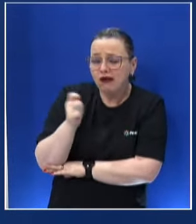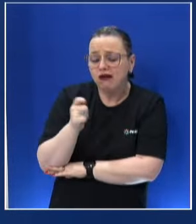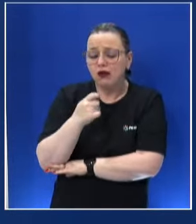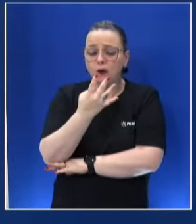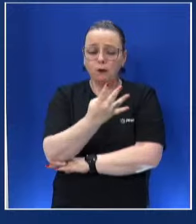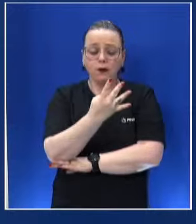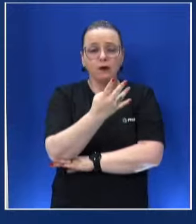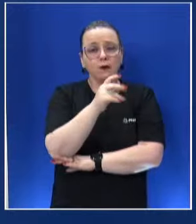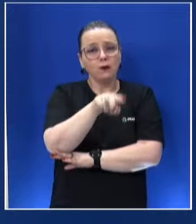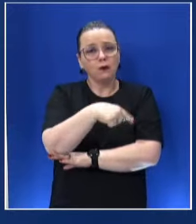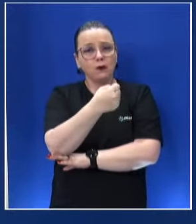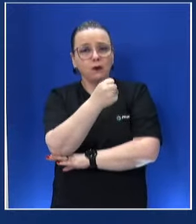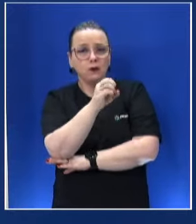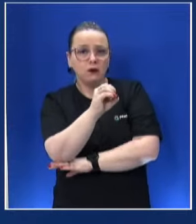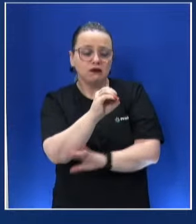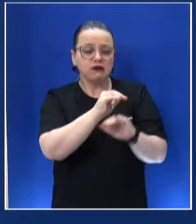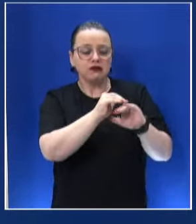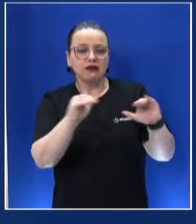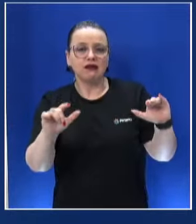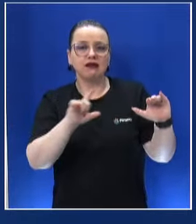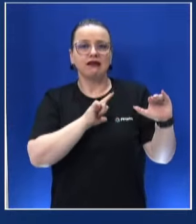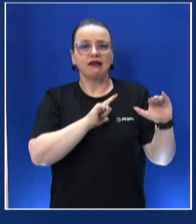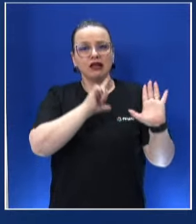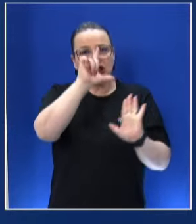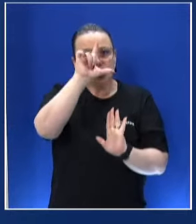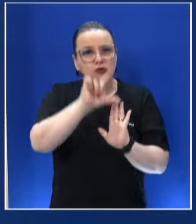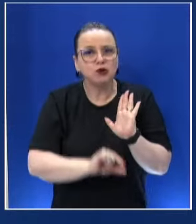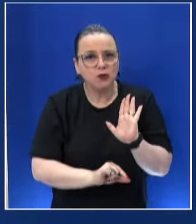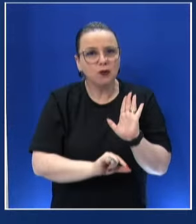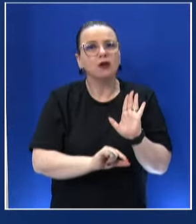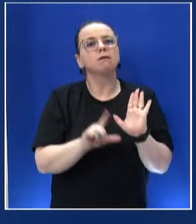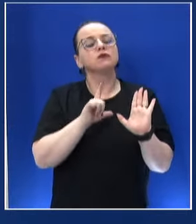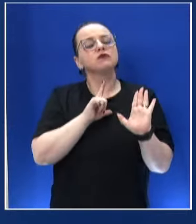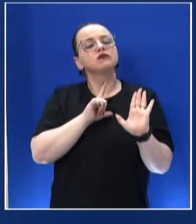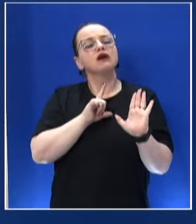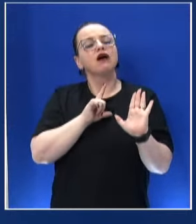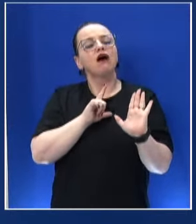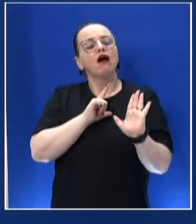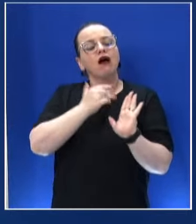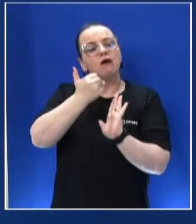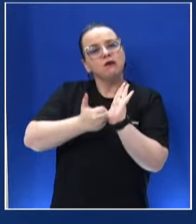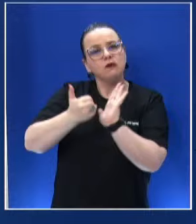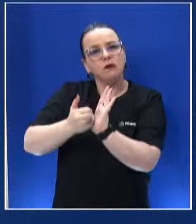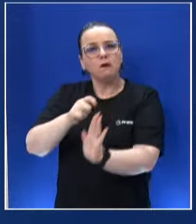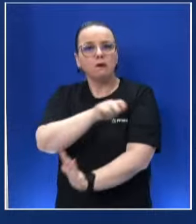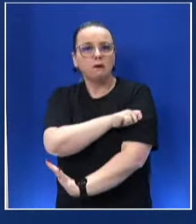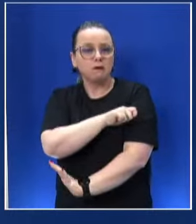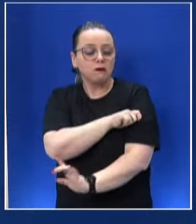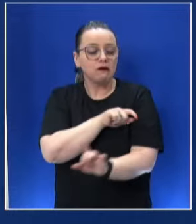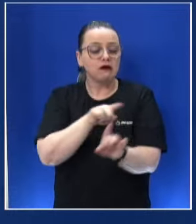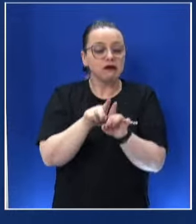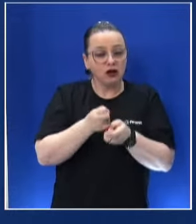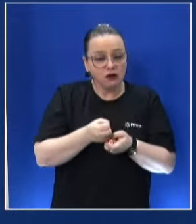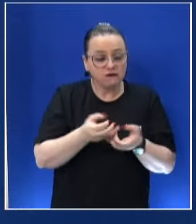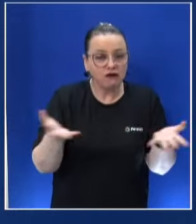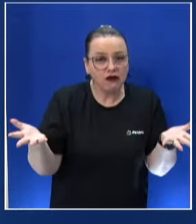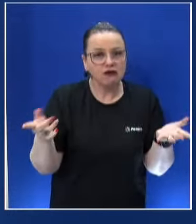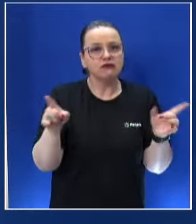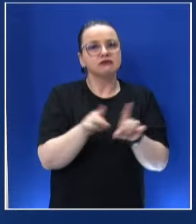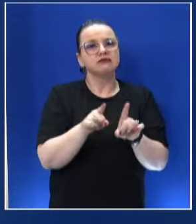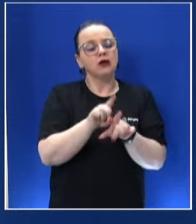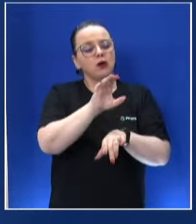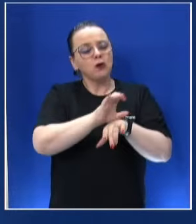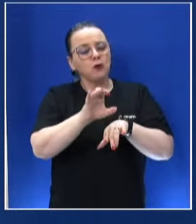R$,80 porque nós reduzimos sete isenções, vendemos a Carris e, gradativamente, nós oferecemos curso para os